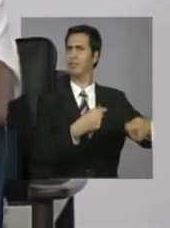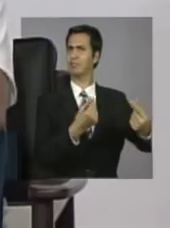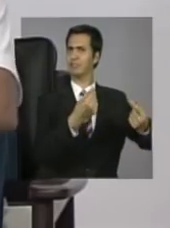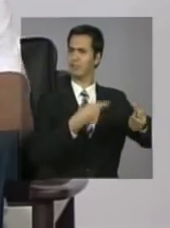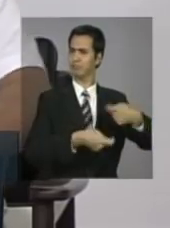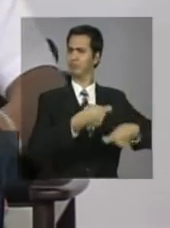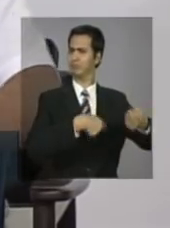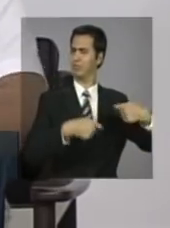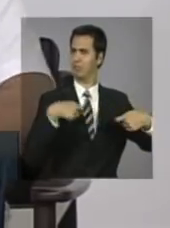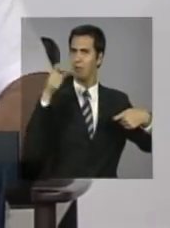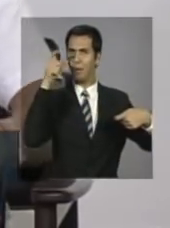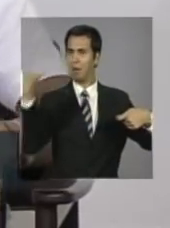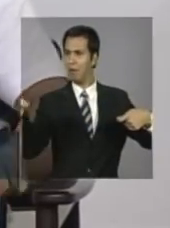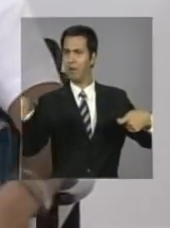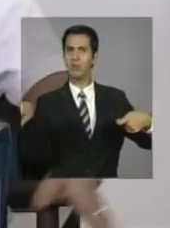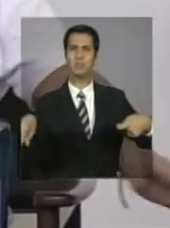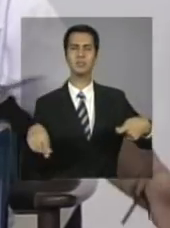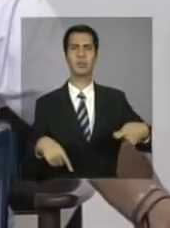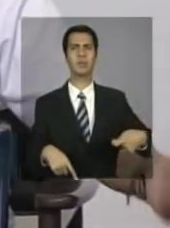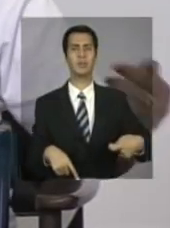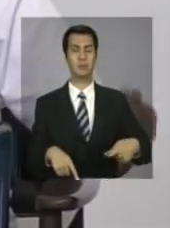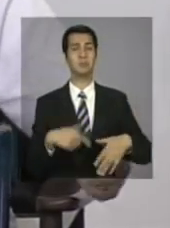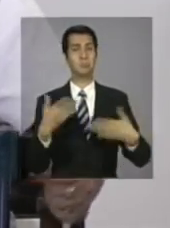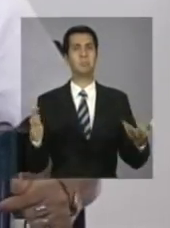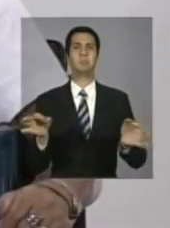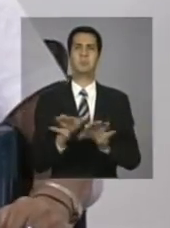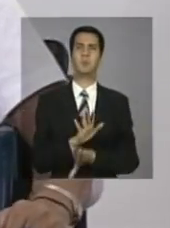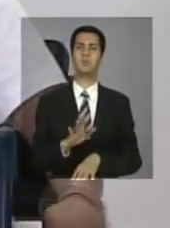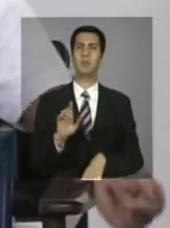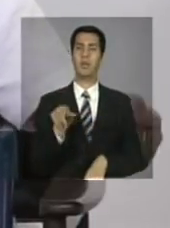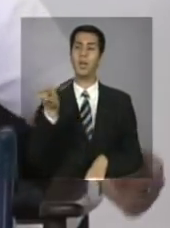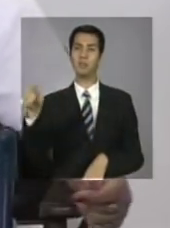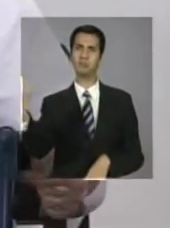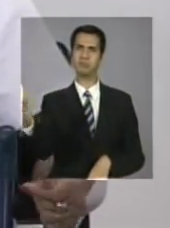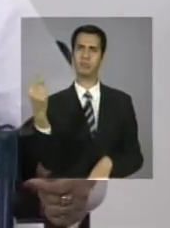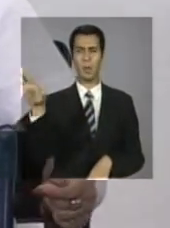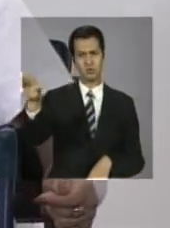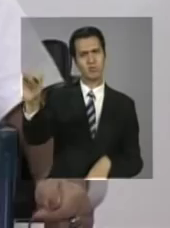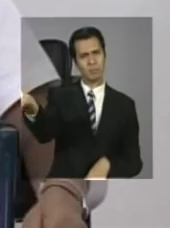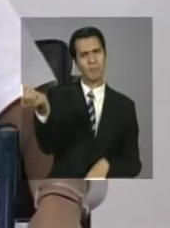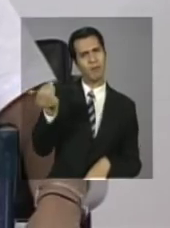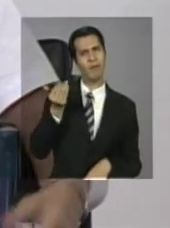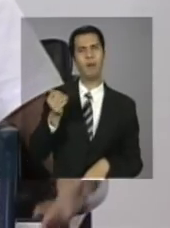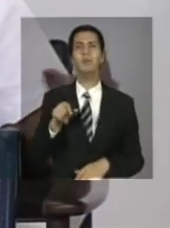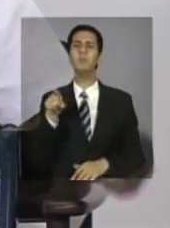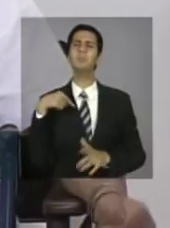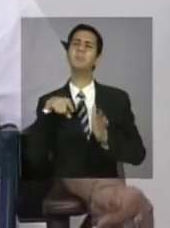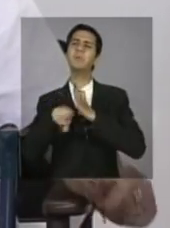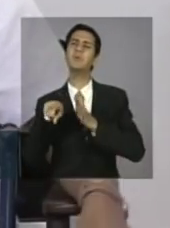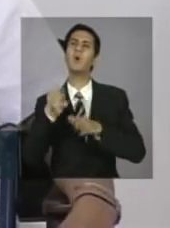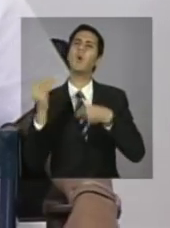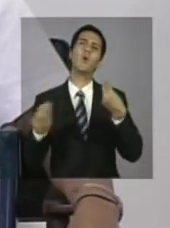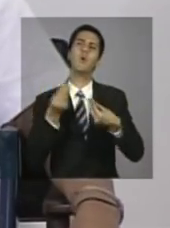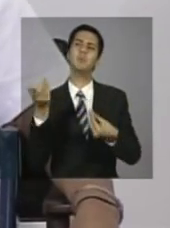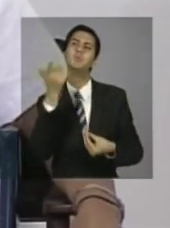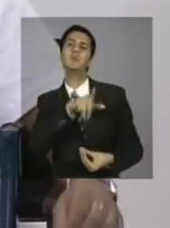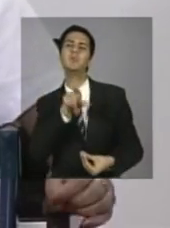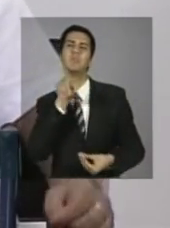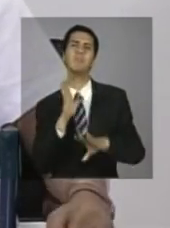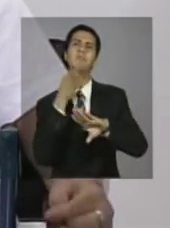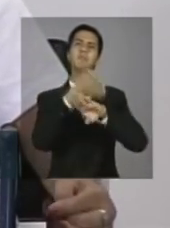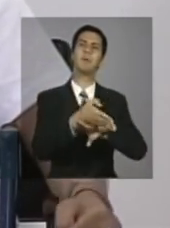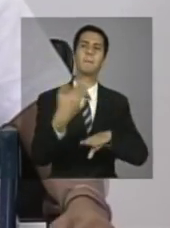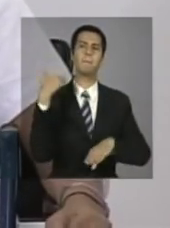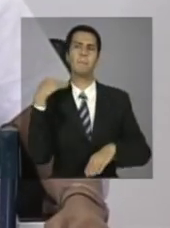quando terminei que vazio lá, eu falei, ei, deixa eu te perguntar uma coisa, como é que a gente faz para chegar até esse banco?